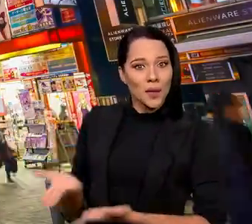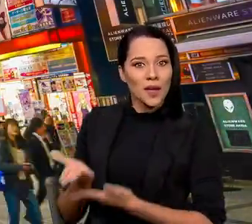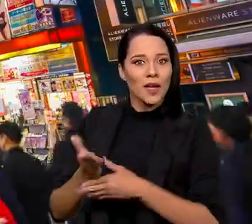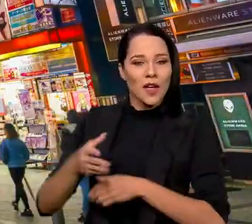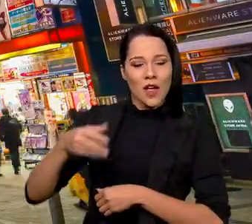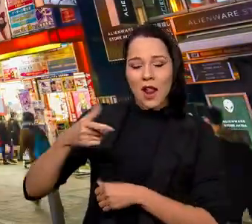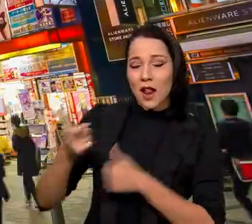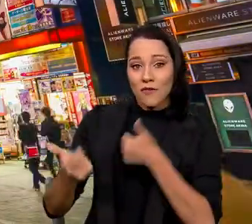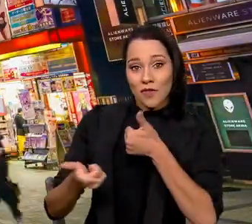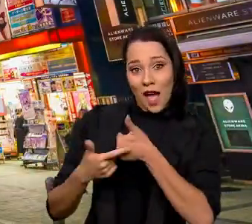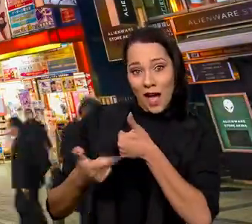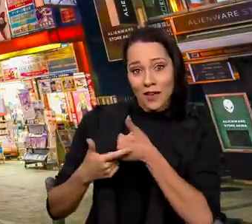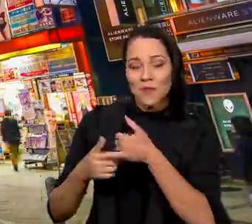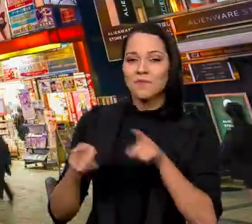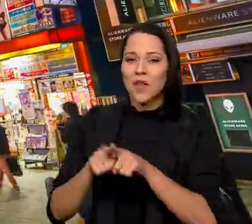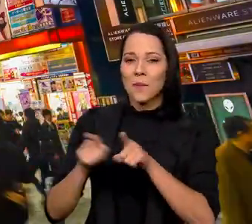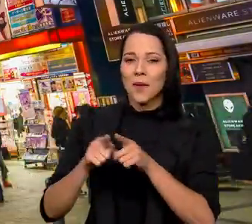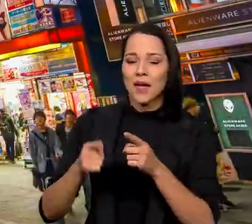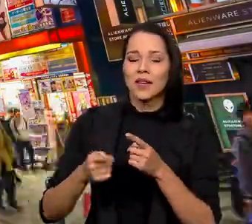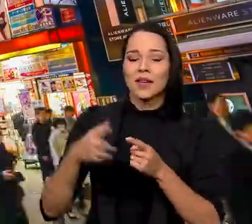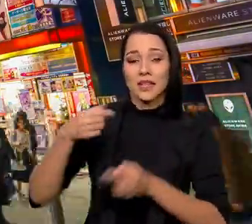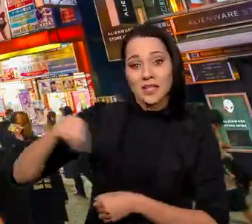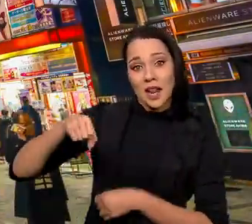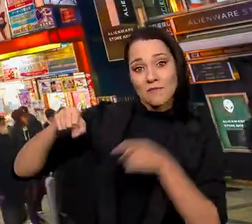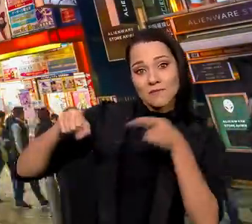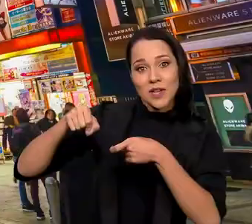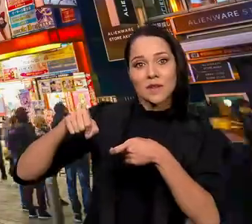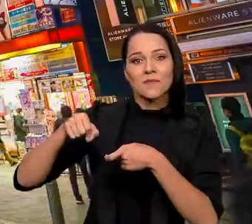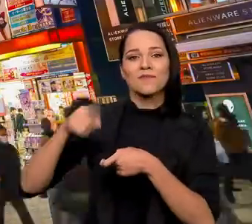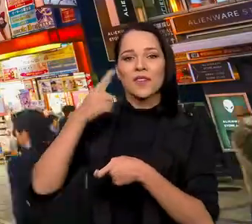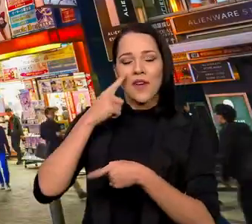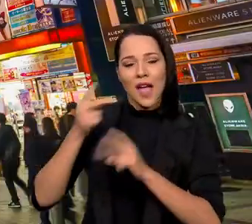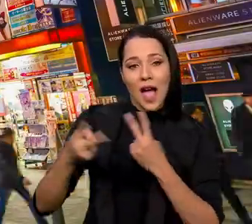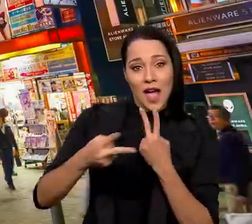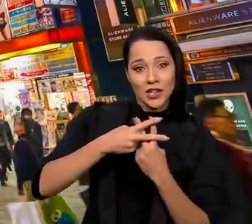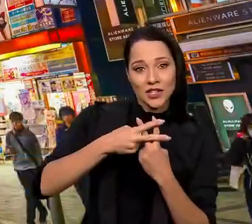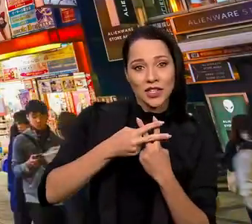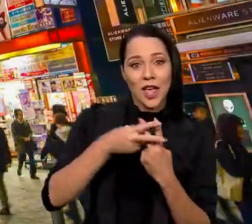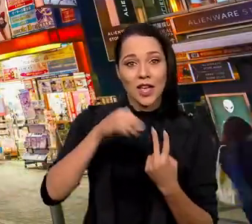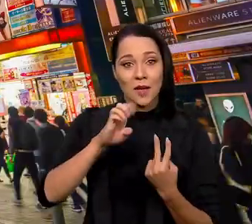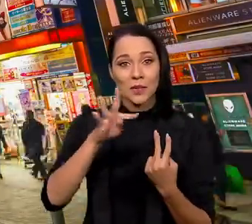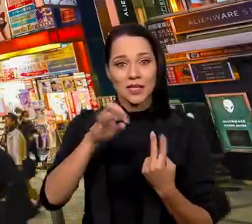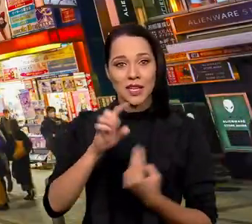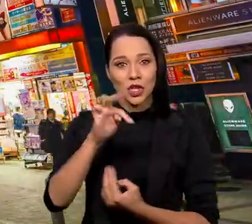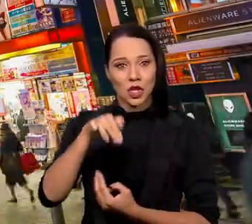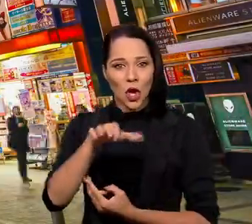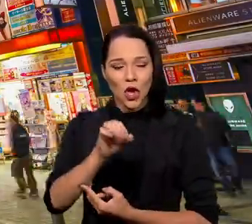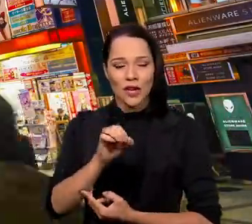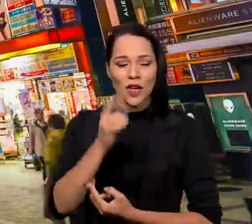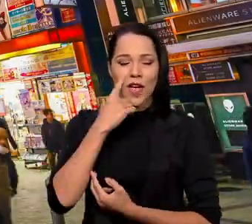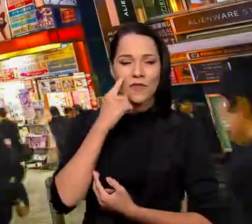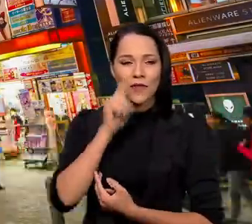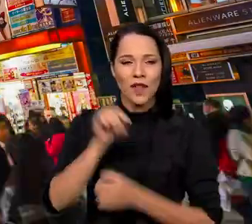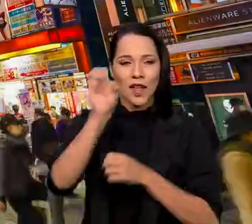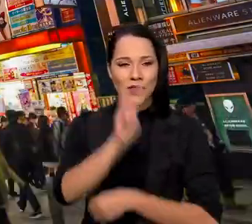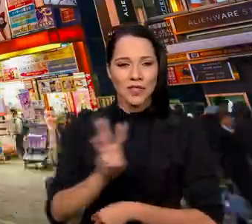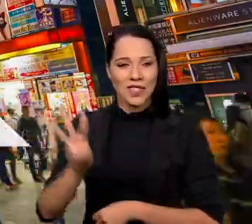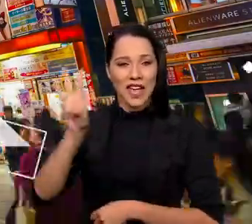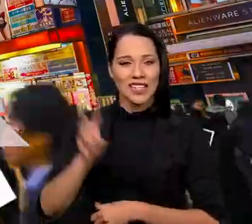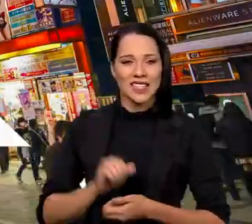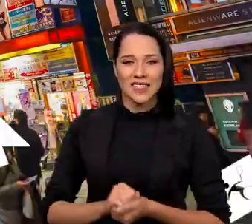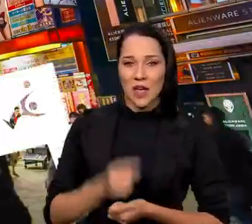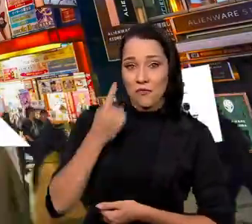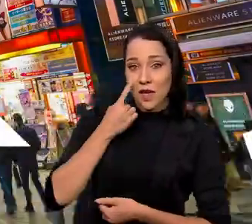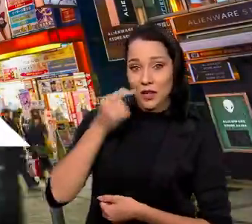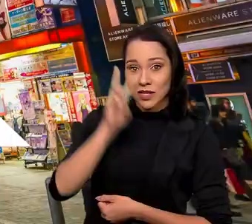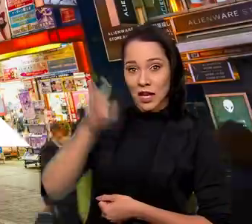Brasil, dá um like no vídeo e se inscreve no canal. Ativa as notificações, siga a hashtag EBC em Tóquio e dá um pulo no nosso